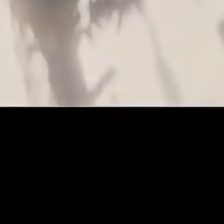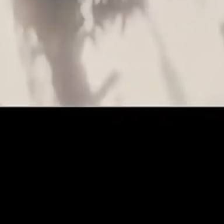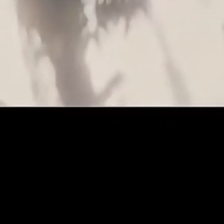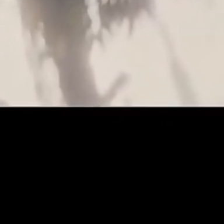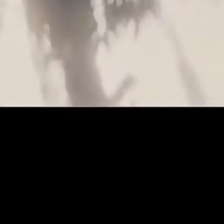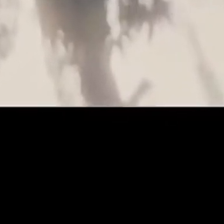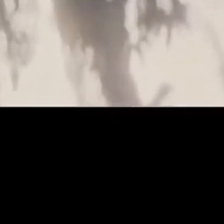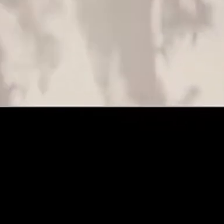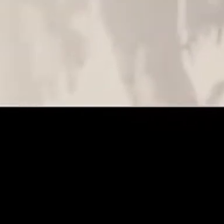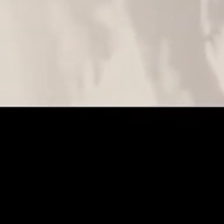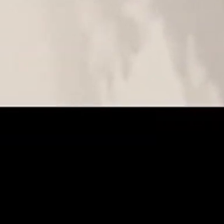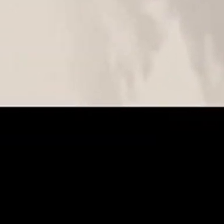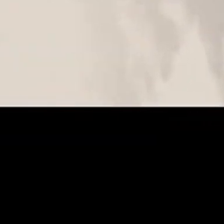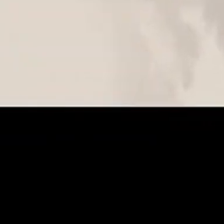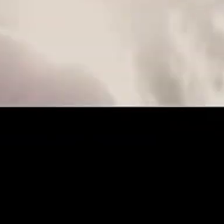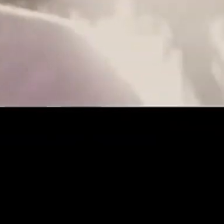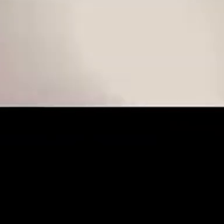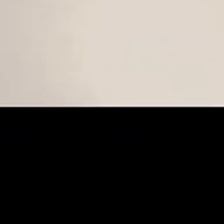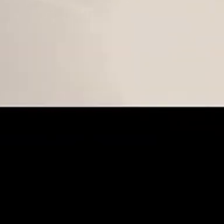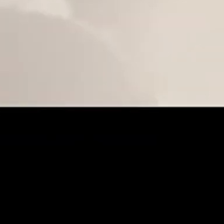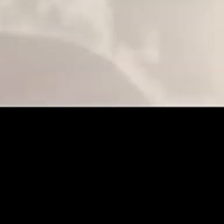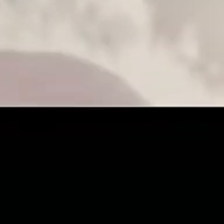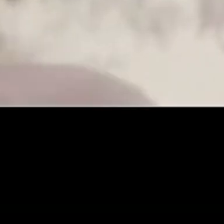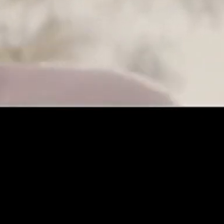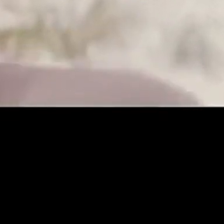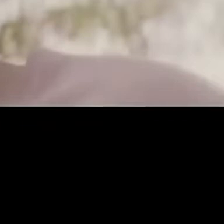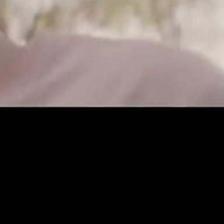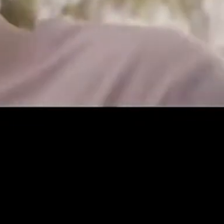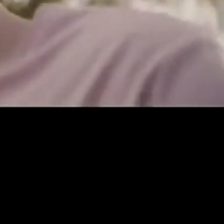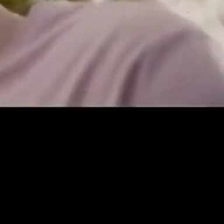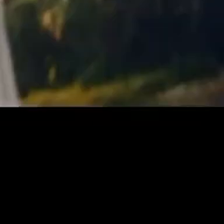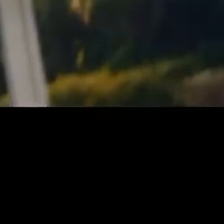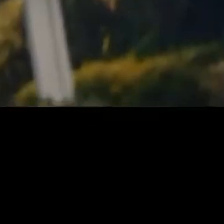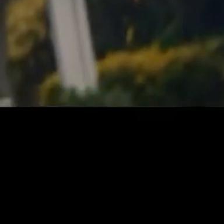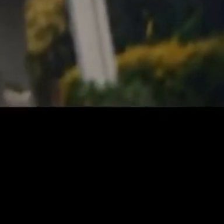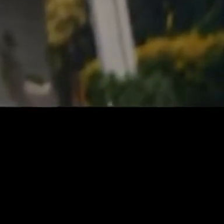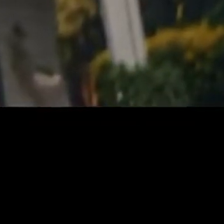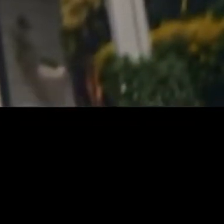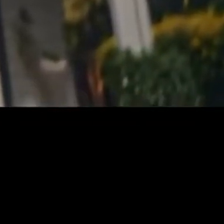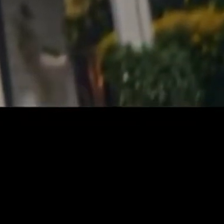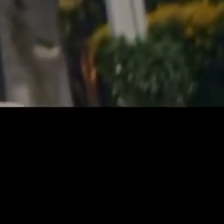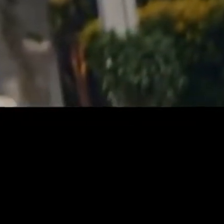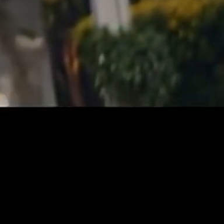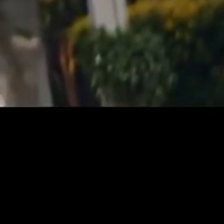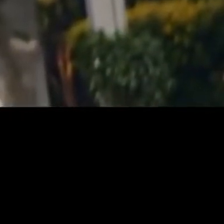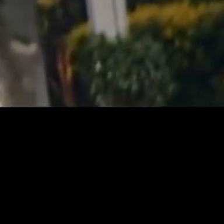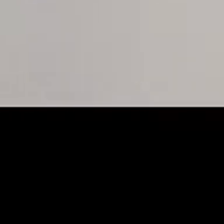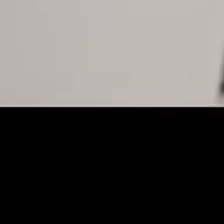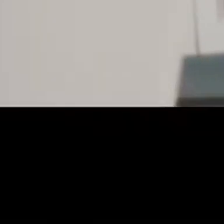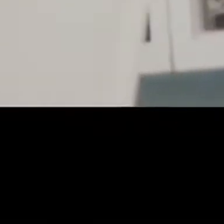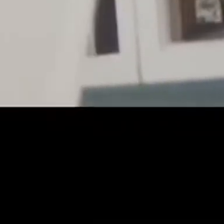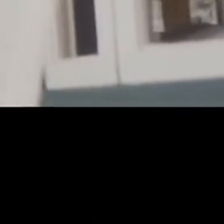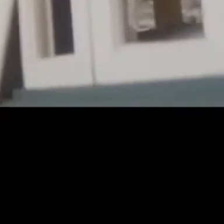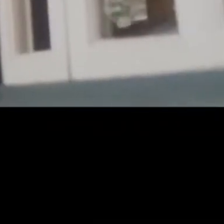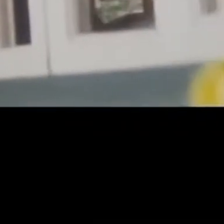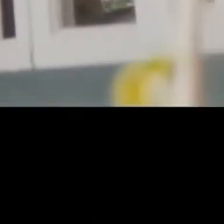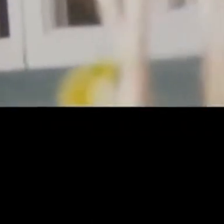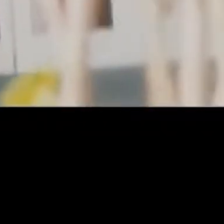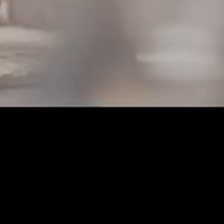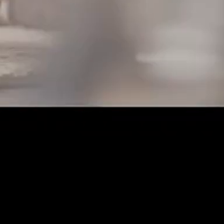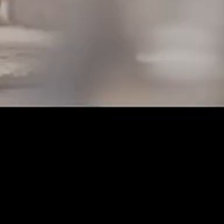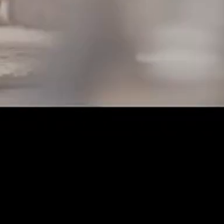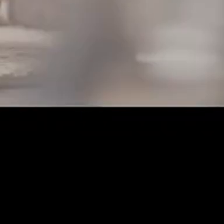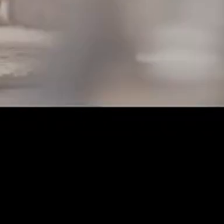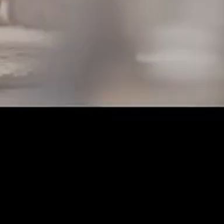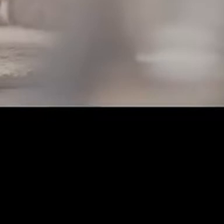Mas por ter feito algo tão nobre por pessoas que nunca viu. Eu só queria dizer obrigado. Obrigado. Obrigado por me dar